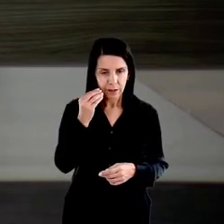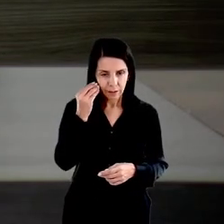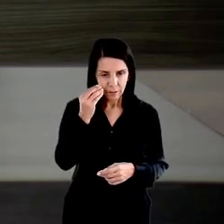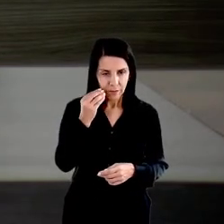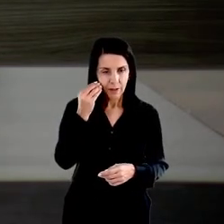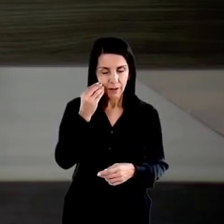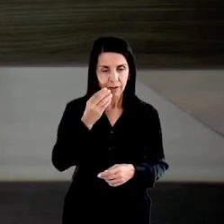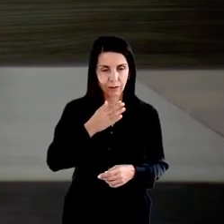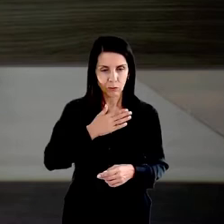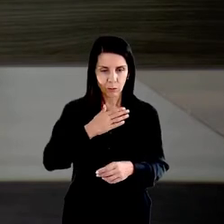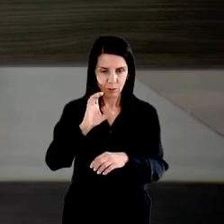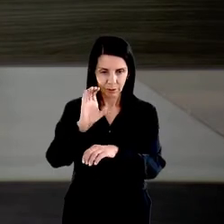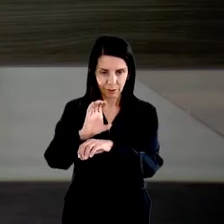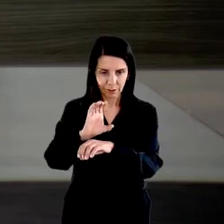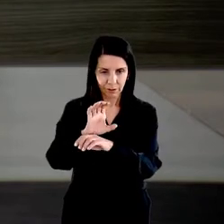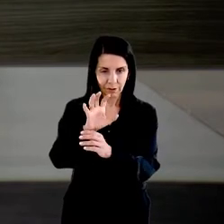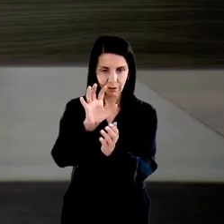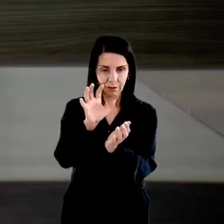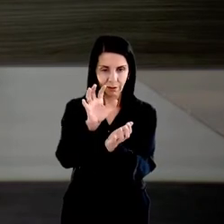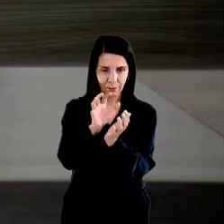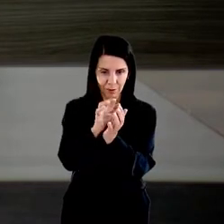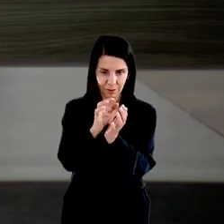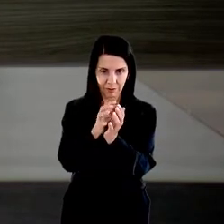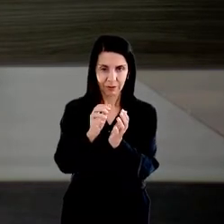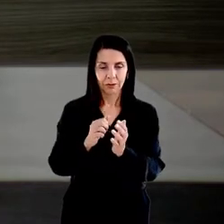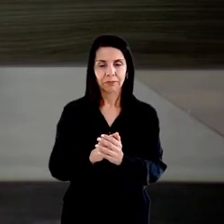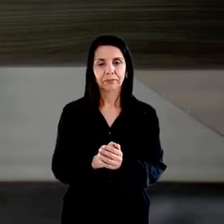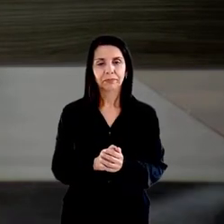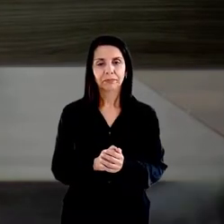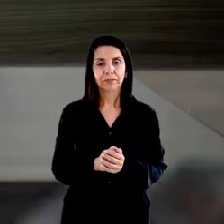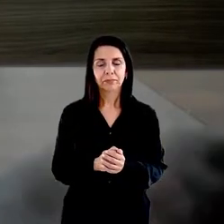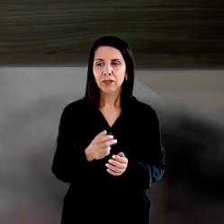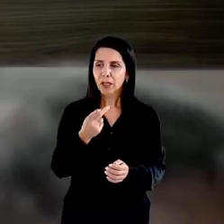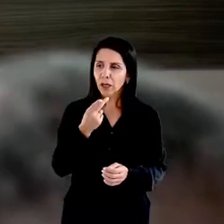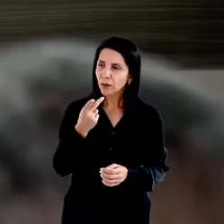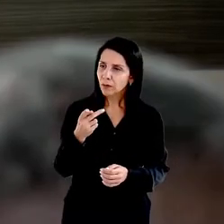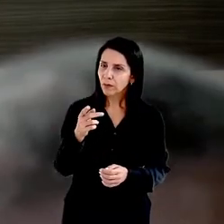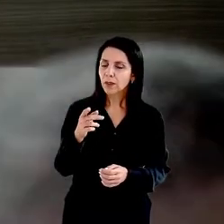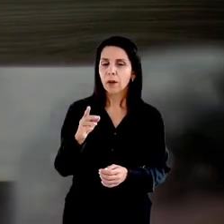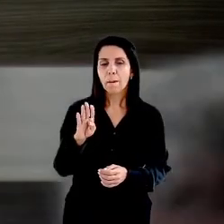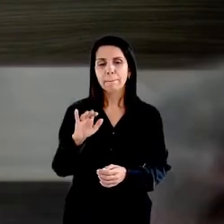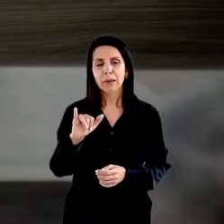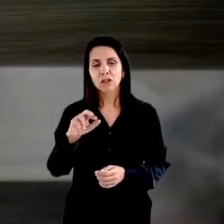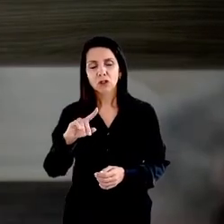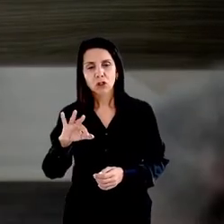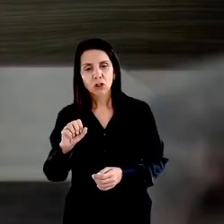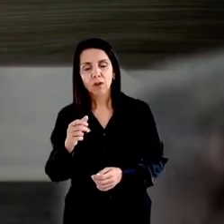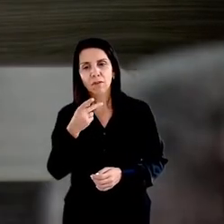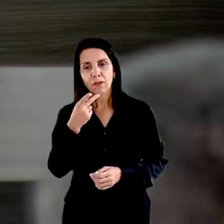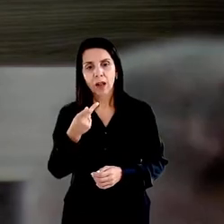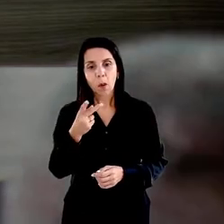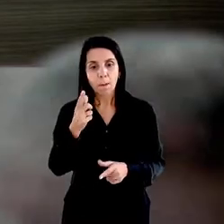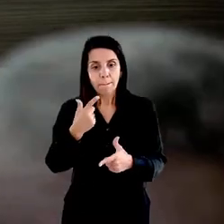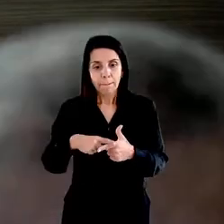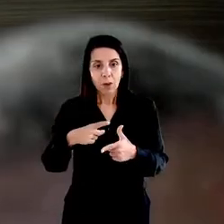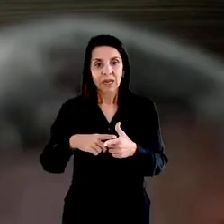importante, e quando ouvi o Betinho falar de um problema ético, eu acho que, para além do nosso dever